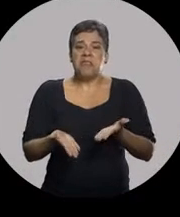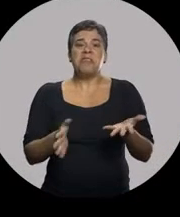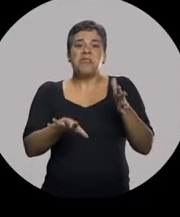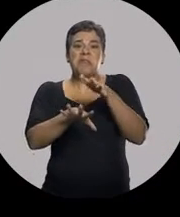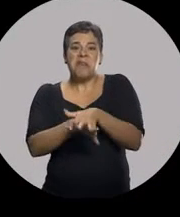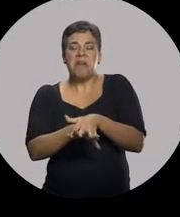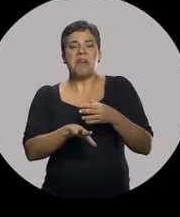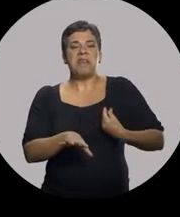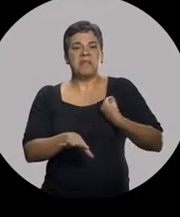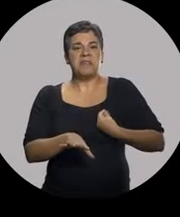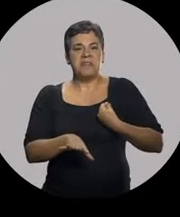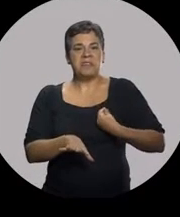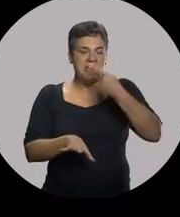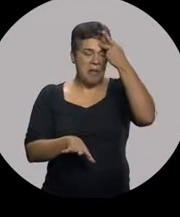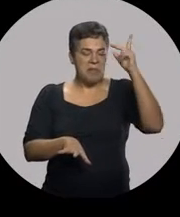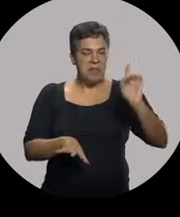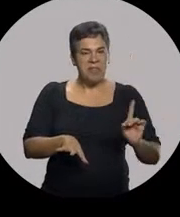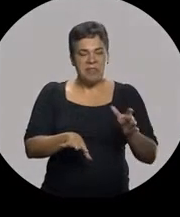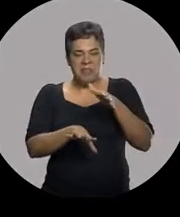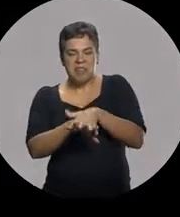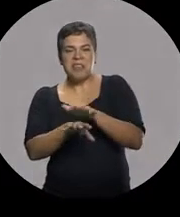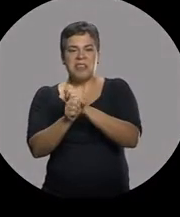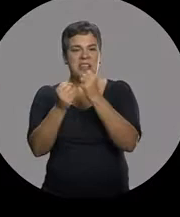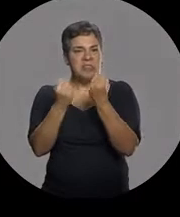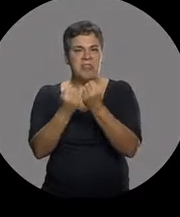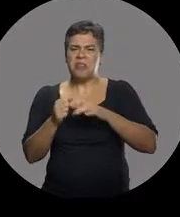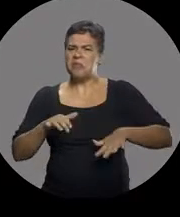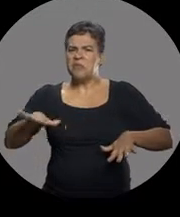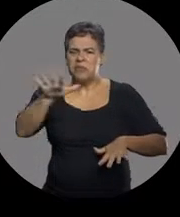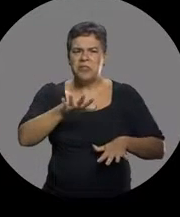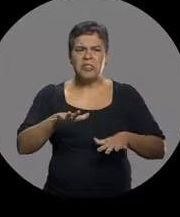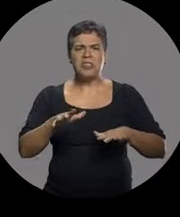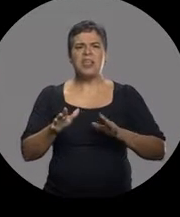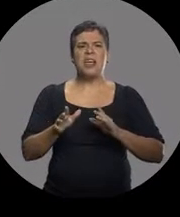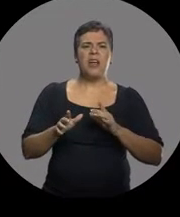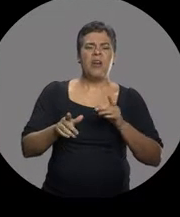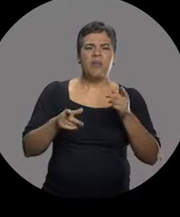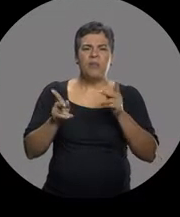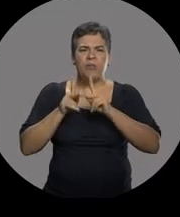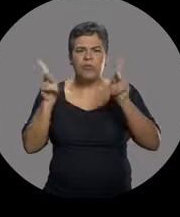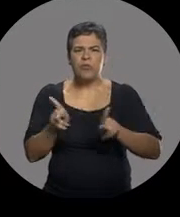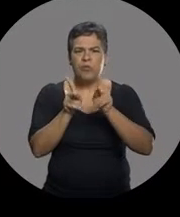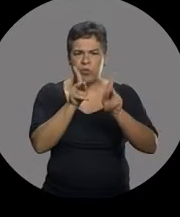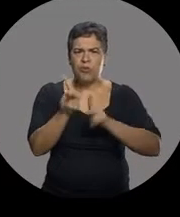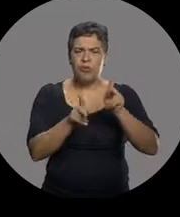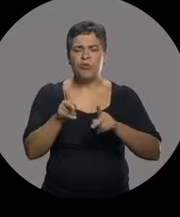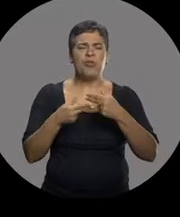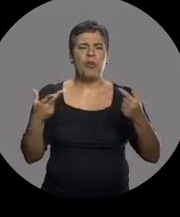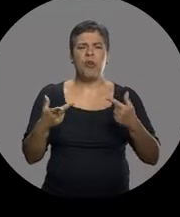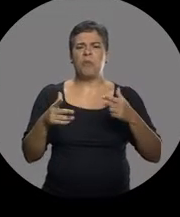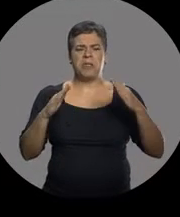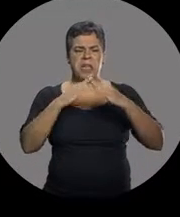inclusão, né? A vivência da pessoa com deficiência na sociedade em geral No shopping, no cinema, em casa, na